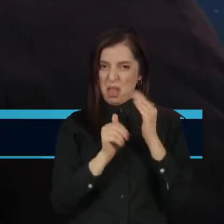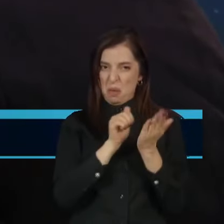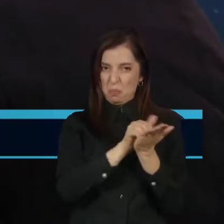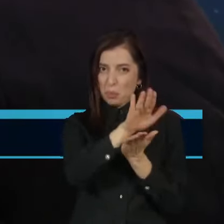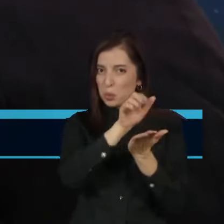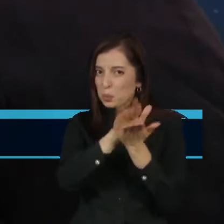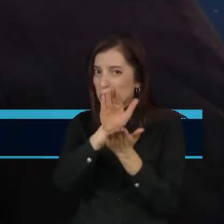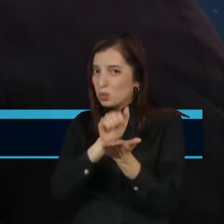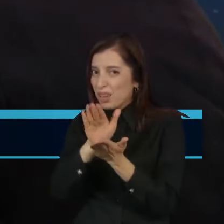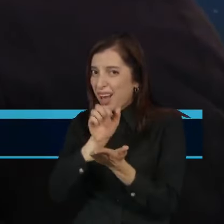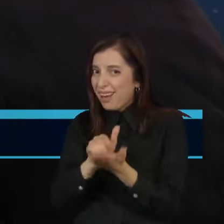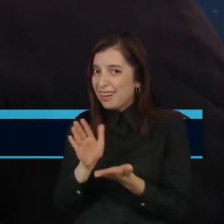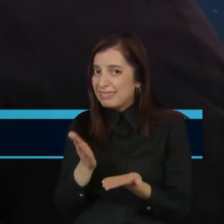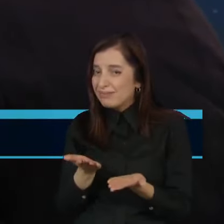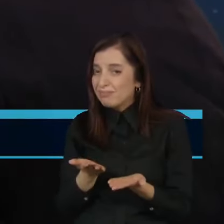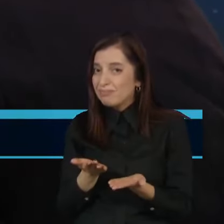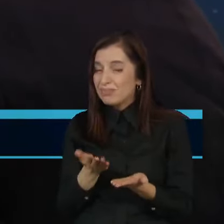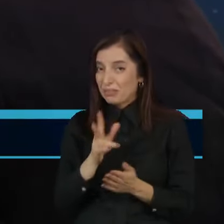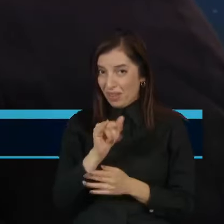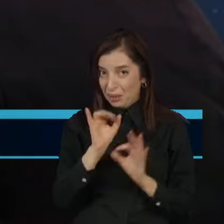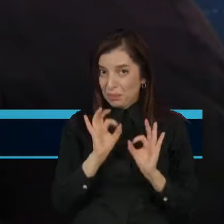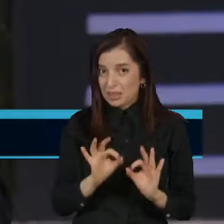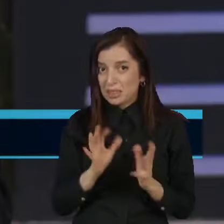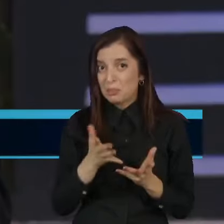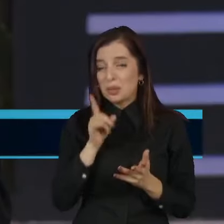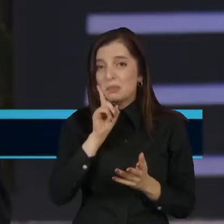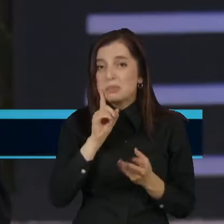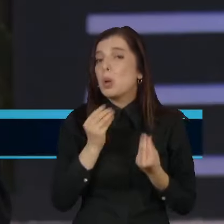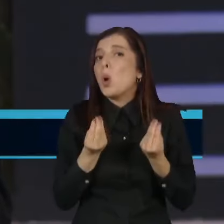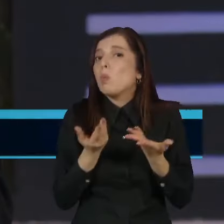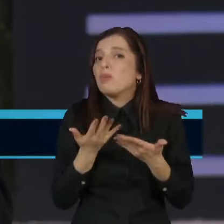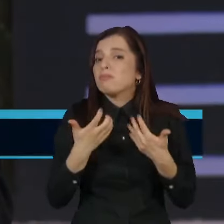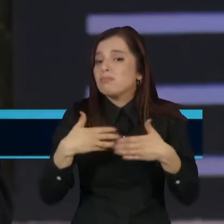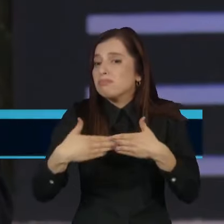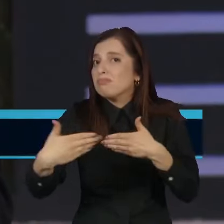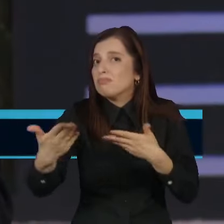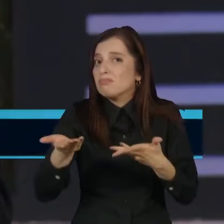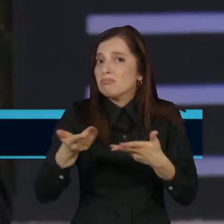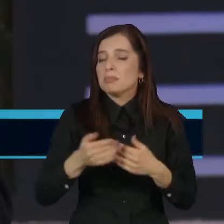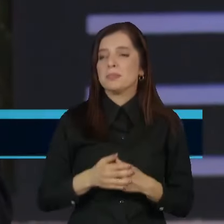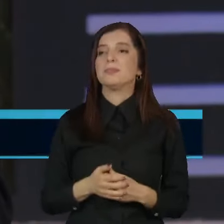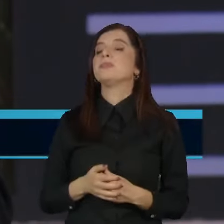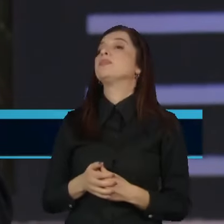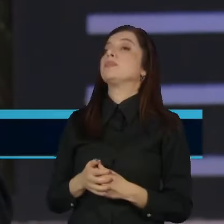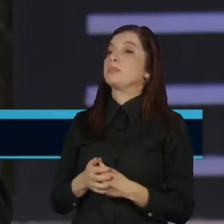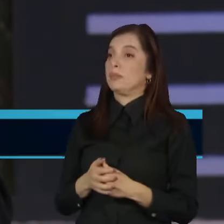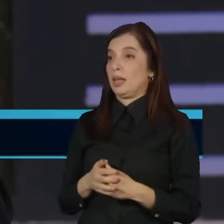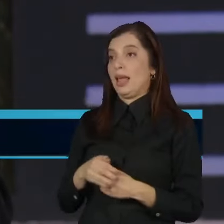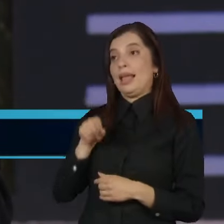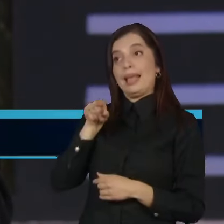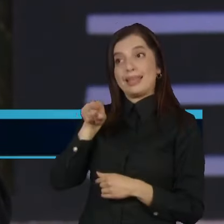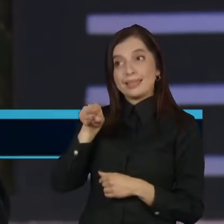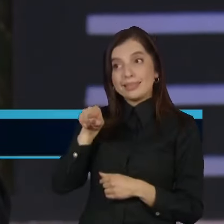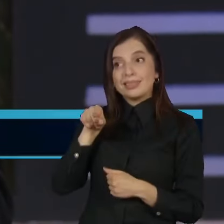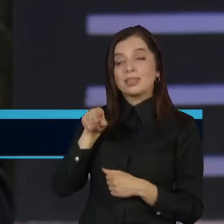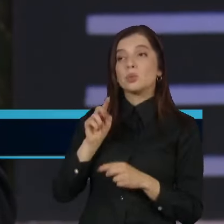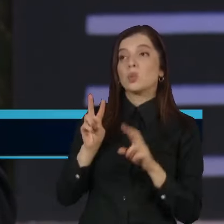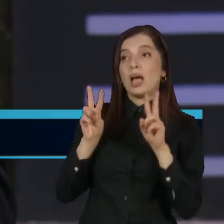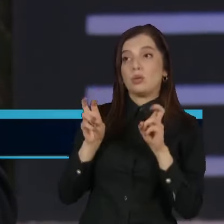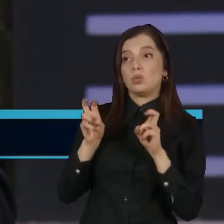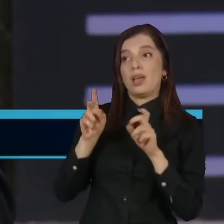nos Estados Unidos, né? Como é que você vê essa questão? Eu acho que isso é contrária a direitos fundamentais humanos